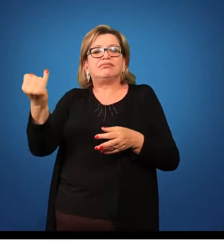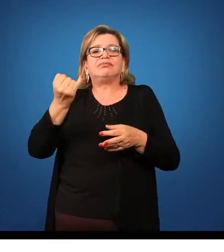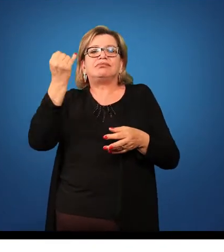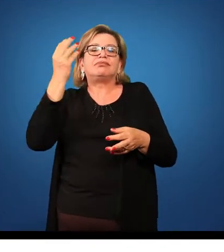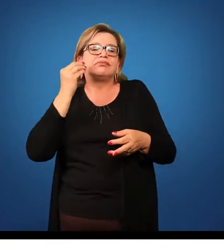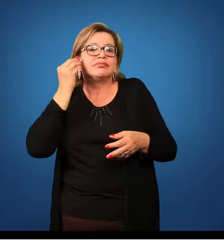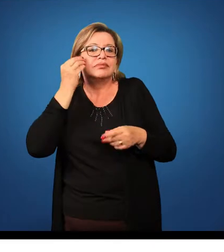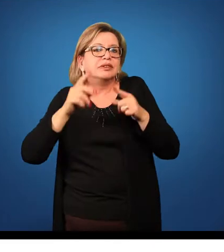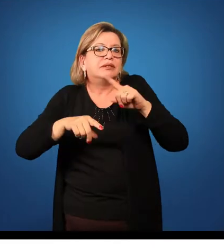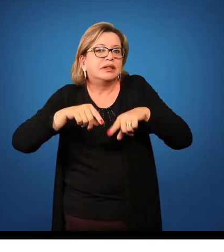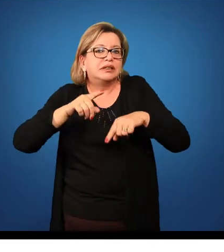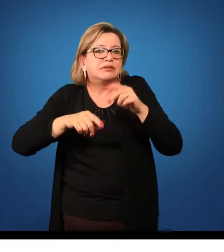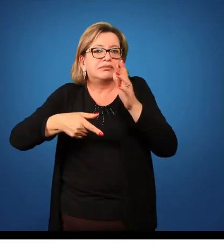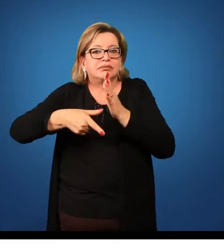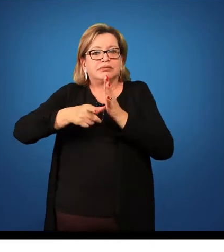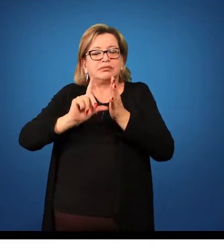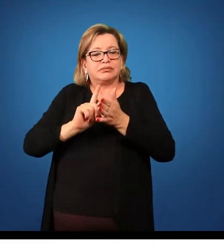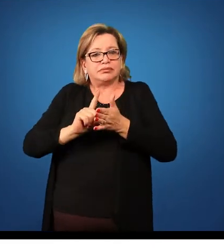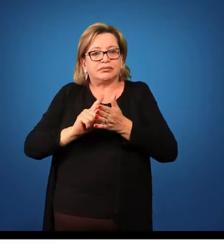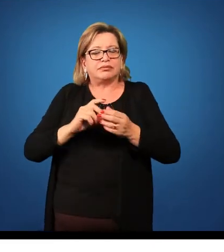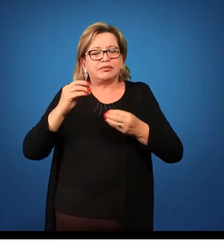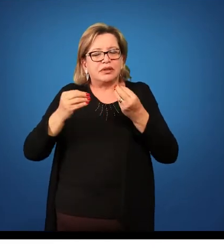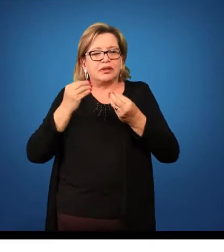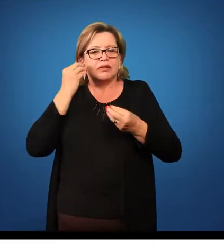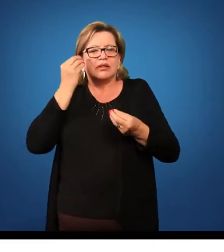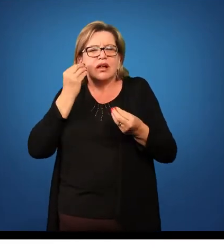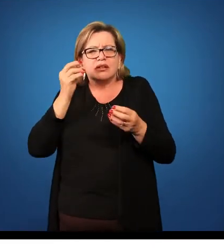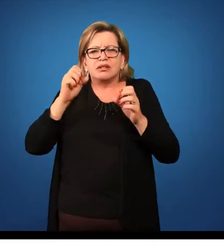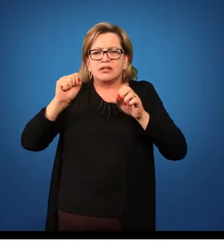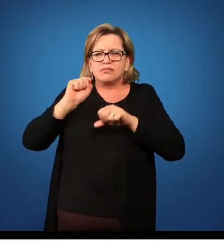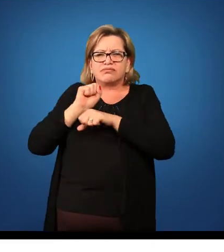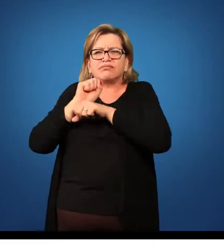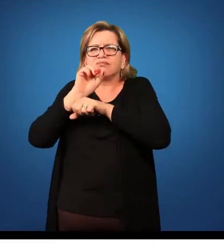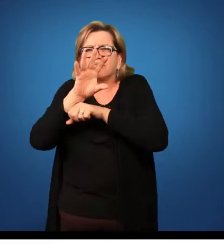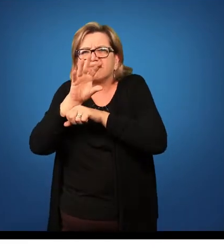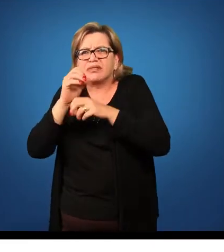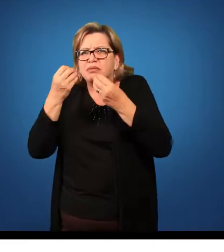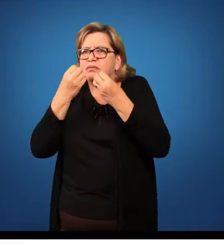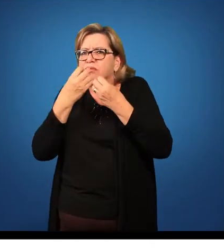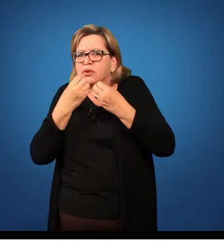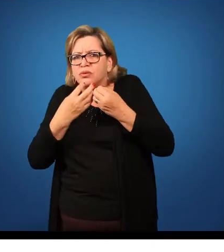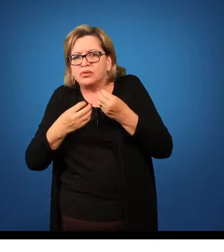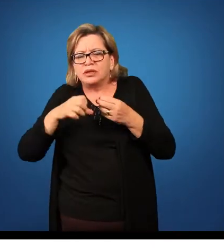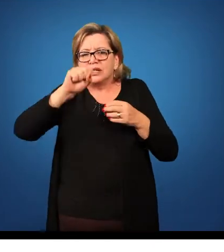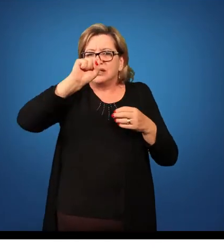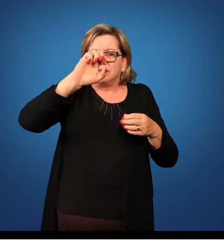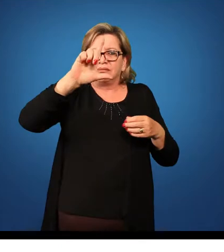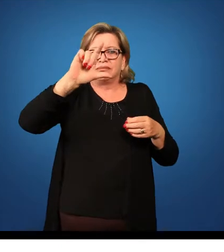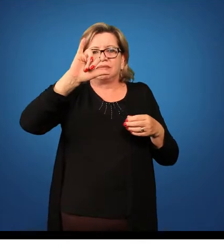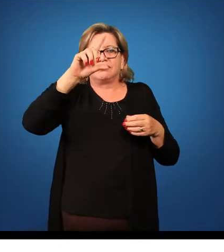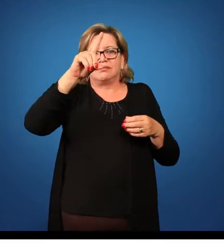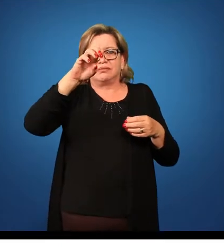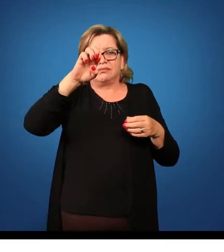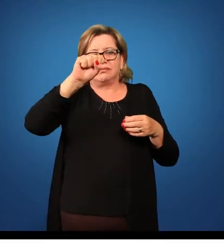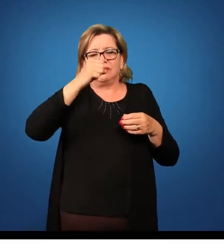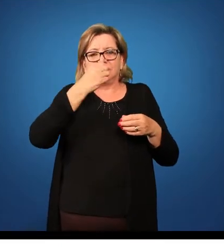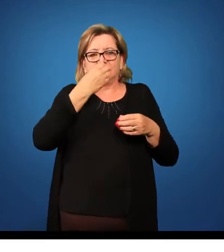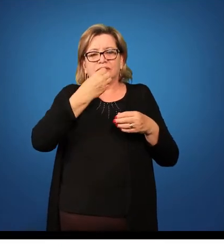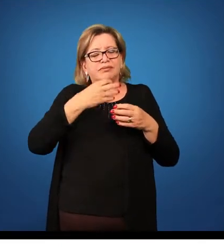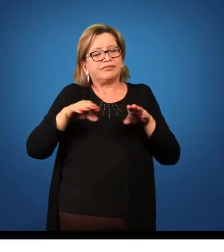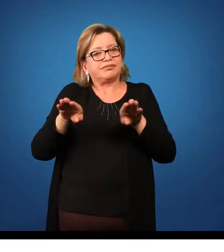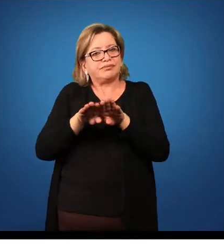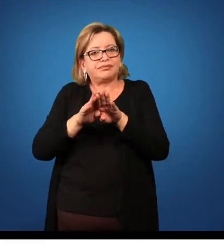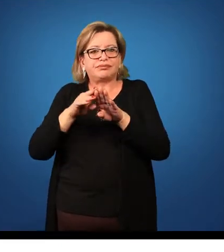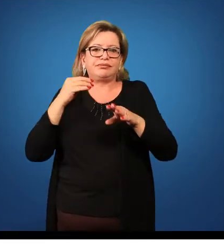você vai utilizar. Então nesse caso, testa a sua apresentação, se ela está funcionando, caso você vai utilizar um recurso multimídia. Teste o